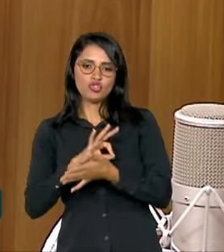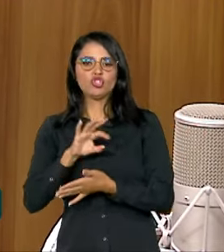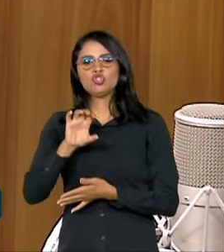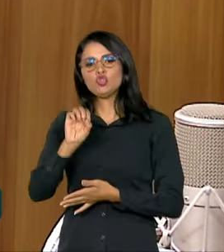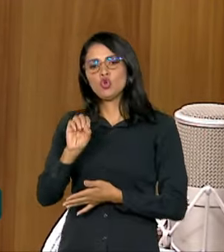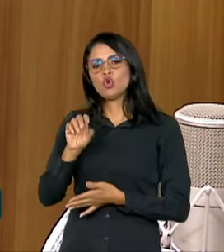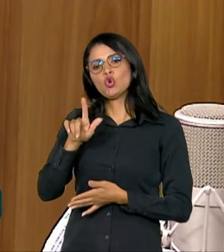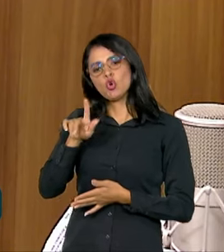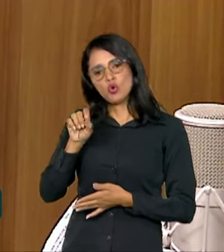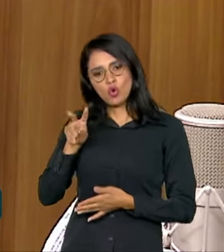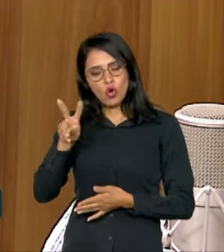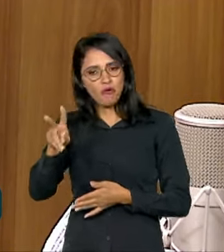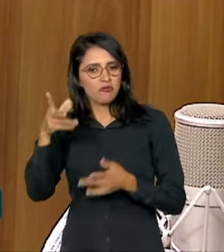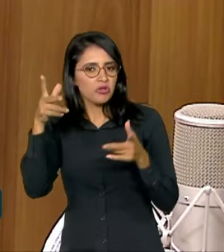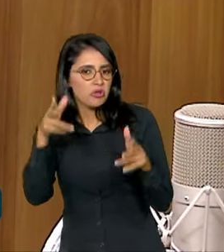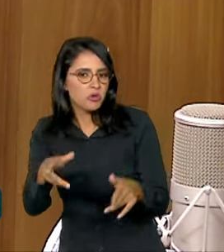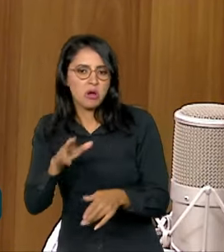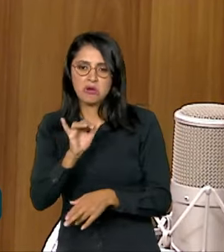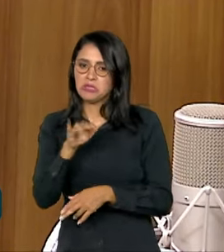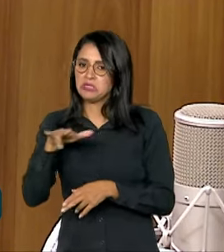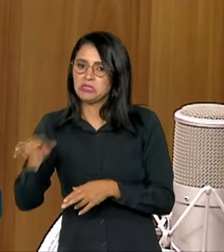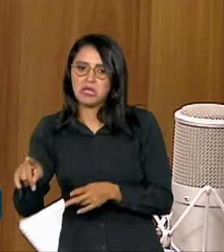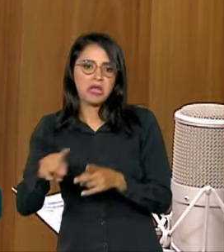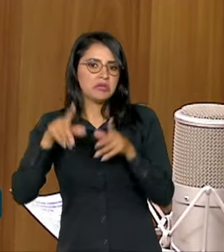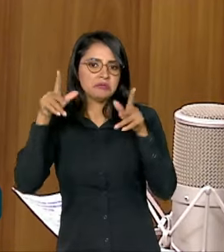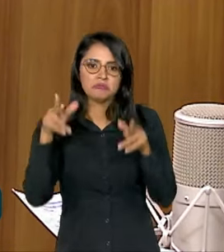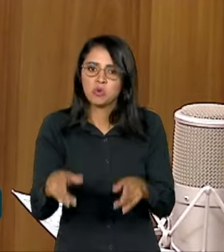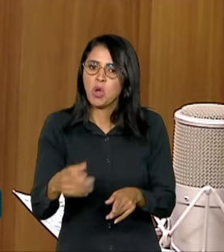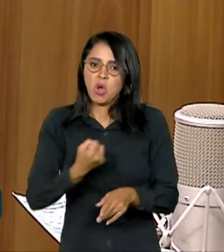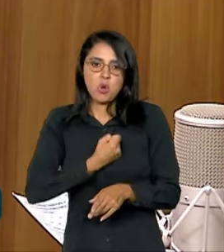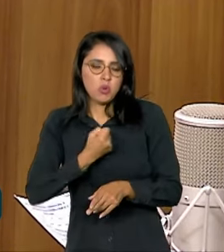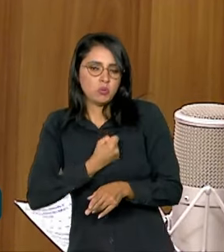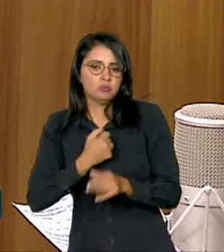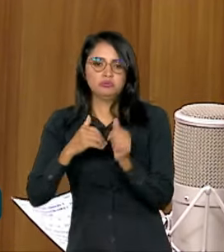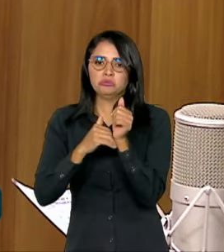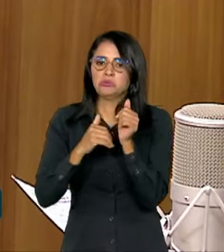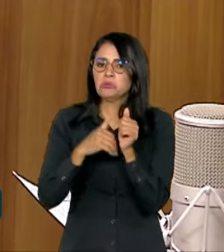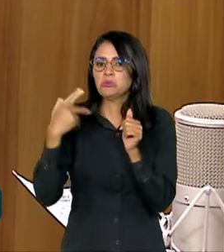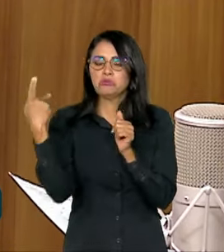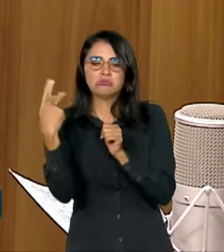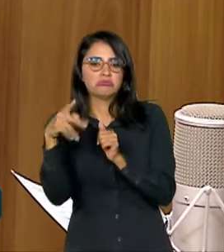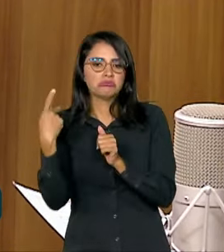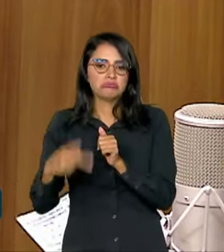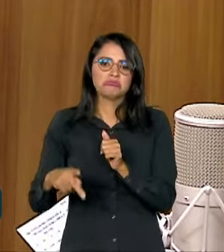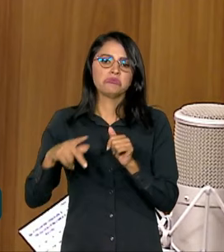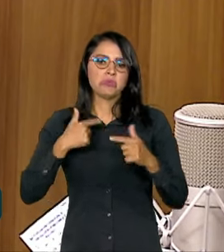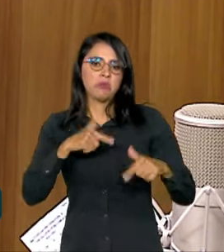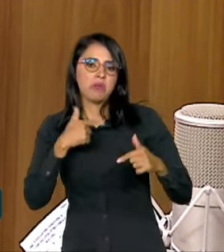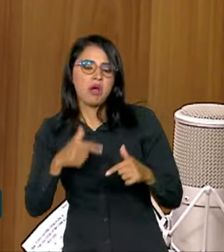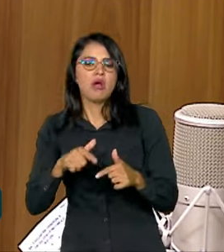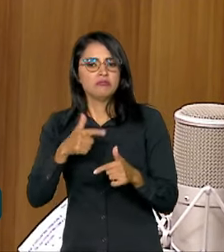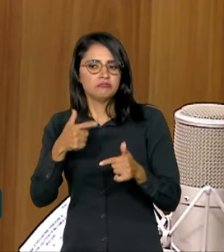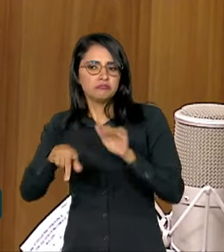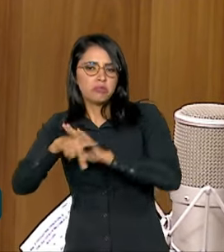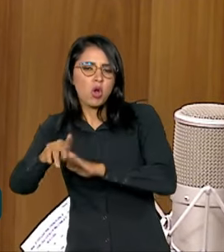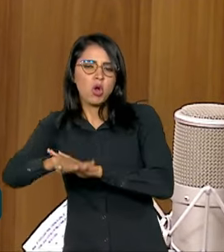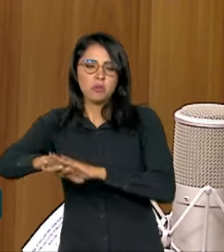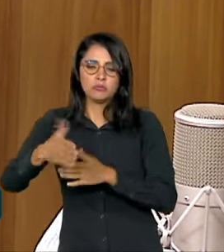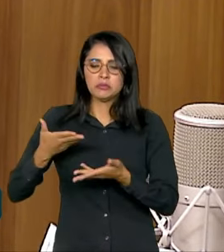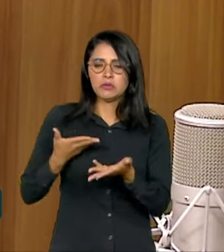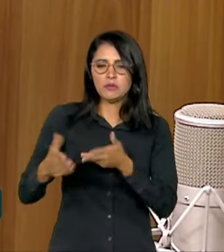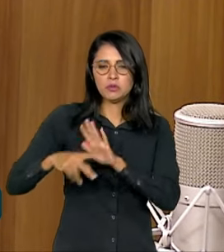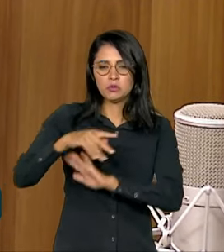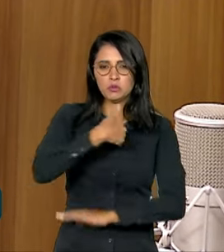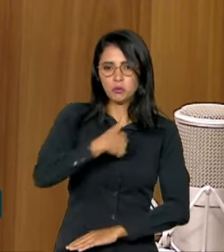INSS, que acessa a carteira digital de trabalho, o imposto de renda, então é aquela conta que você usa para os serviços do governo. Até